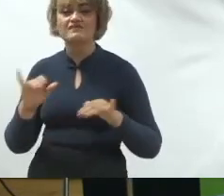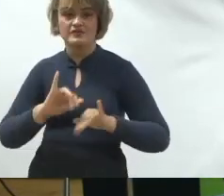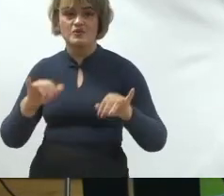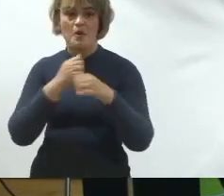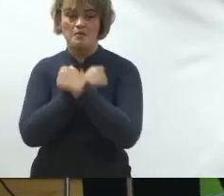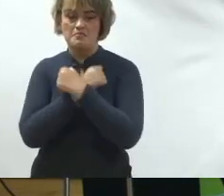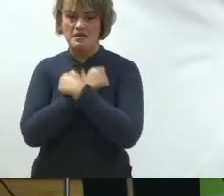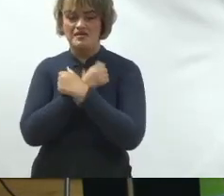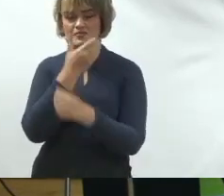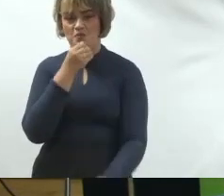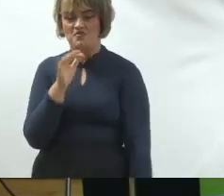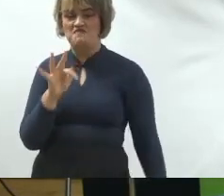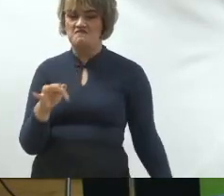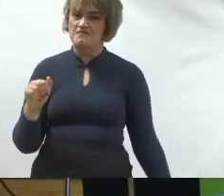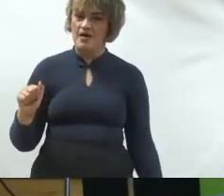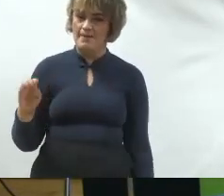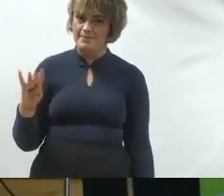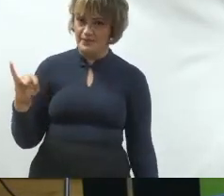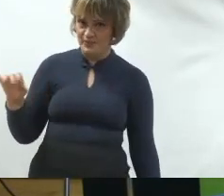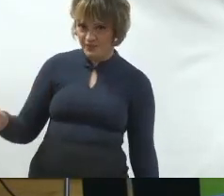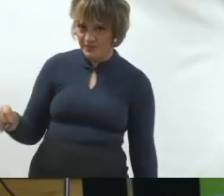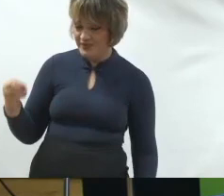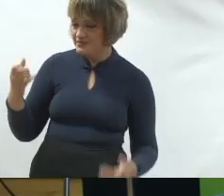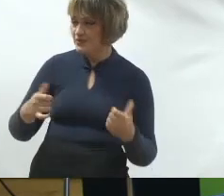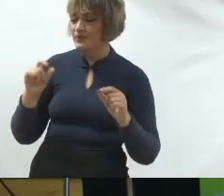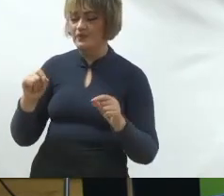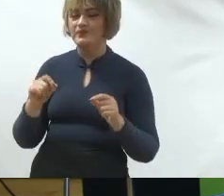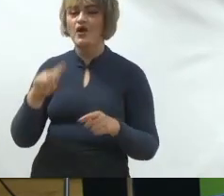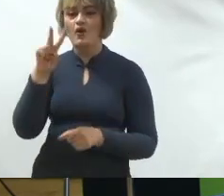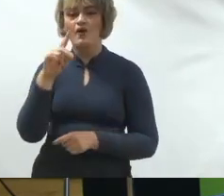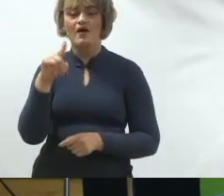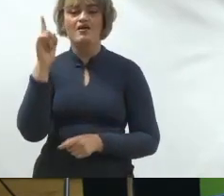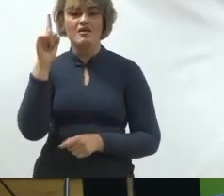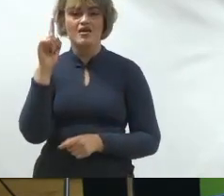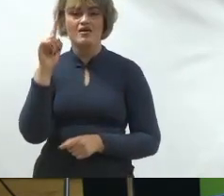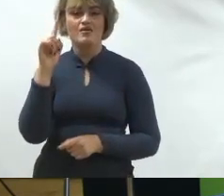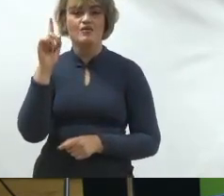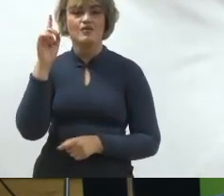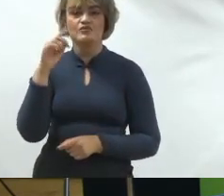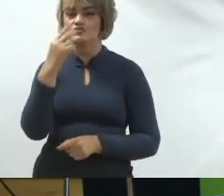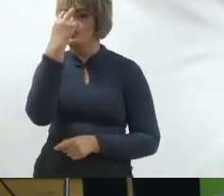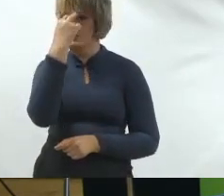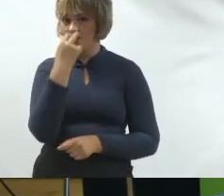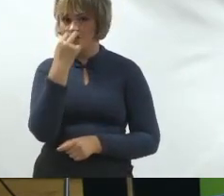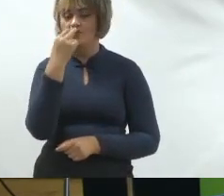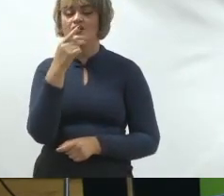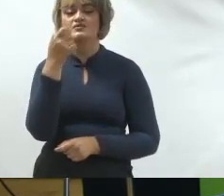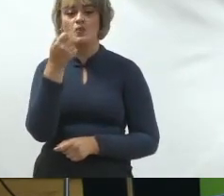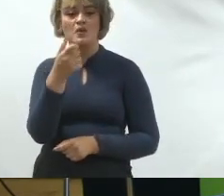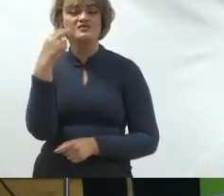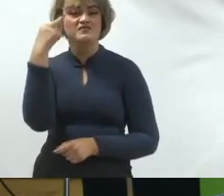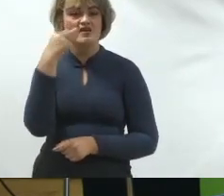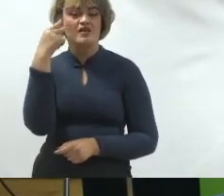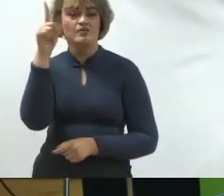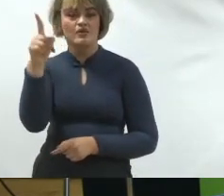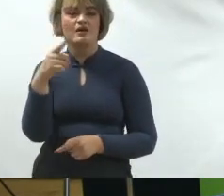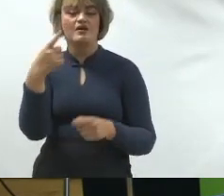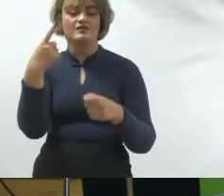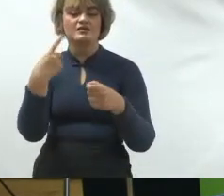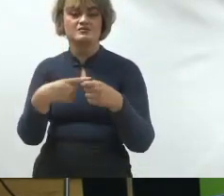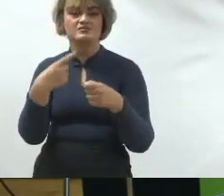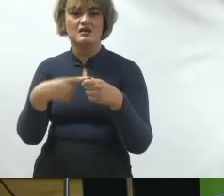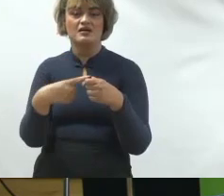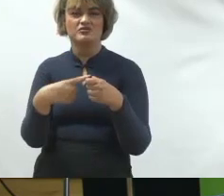aqui ao professor Fábio Deodato ele escreveu o seguinte sou deficiente visual e sou pré-candidato a vereador por Ribeirão Preto estou